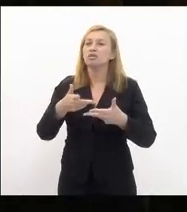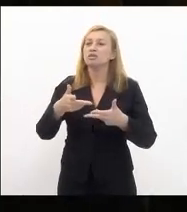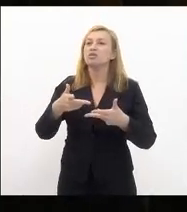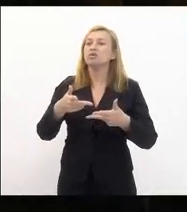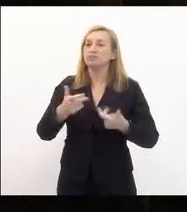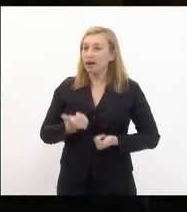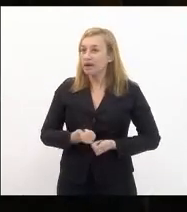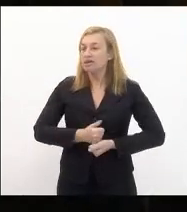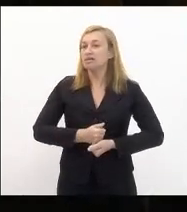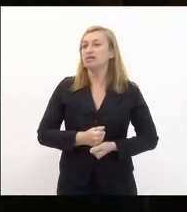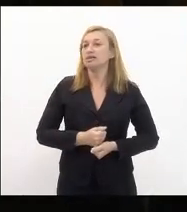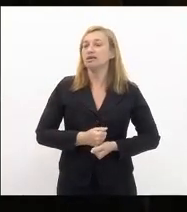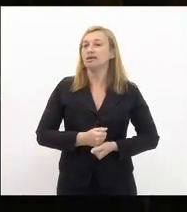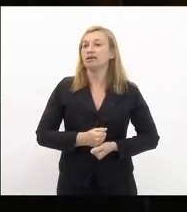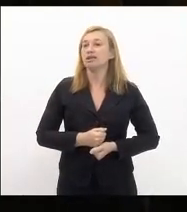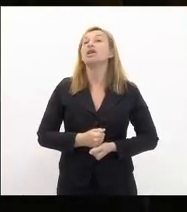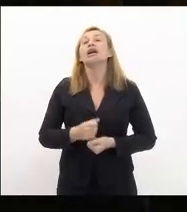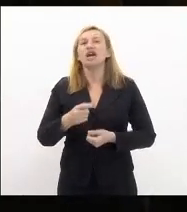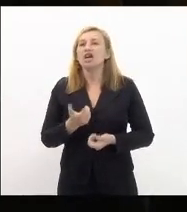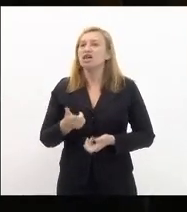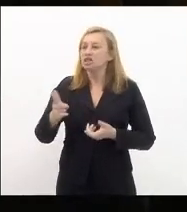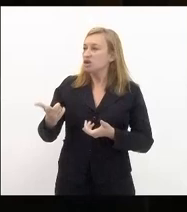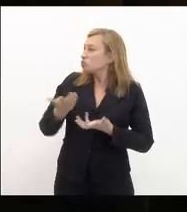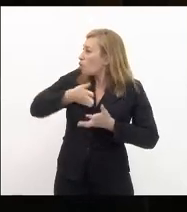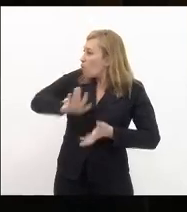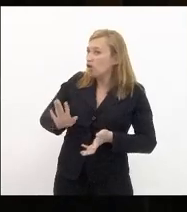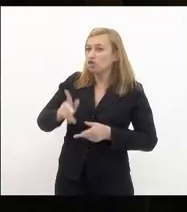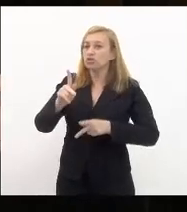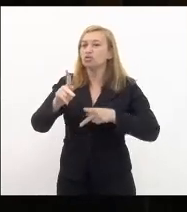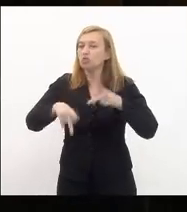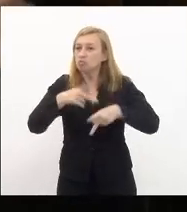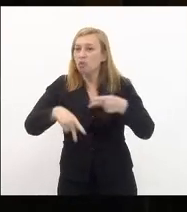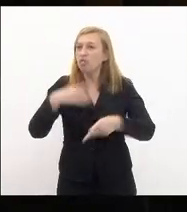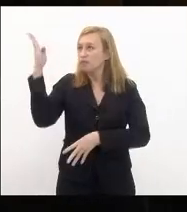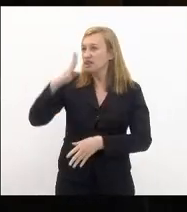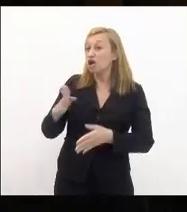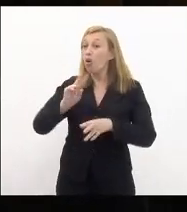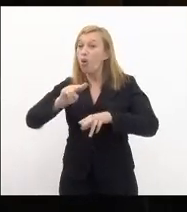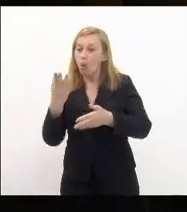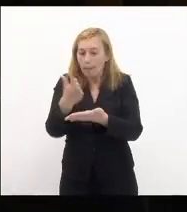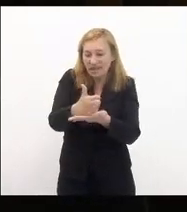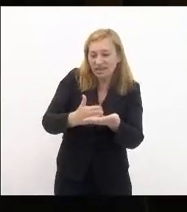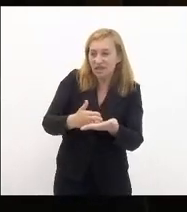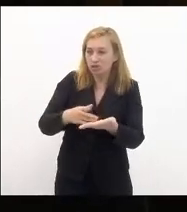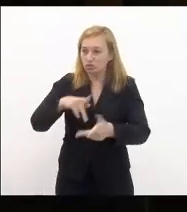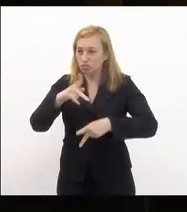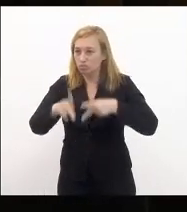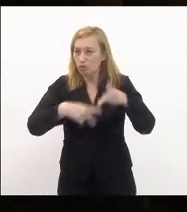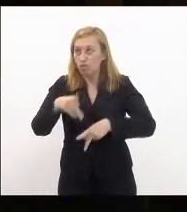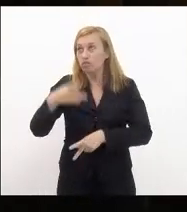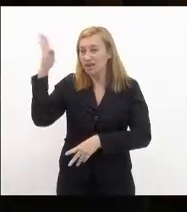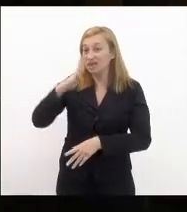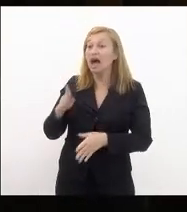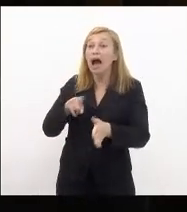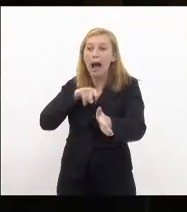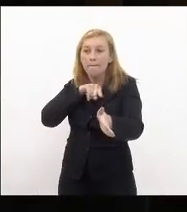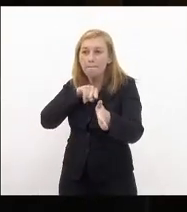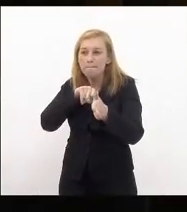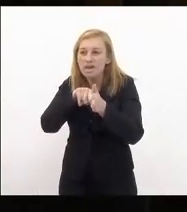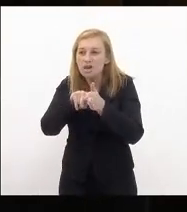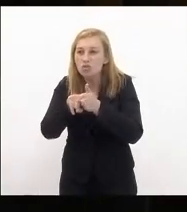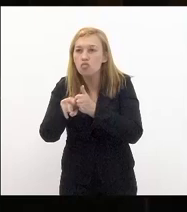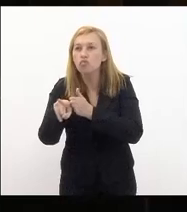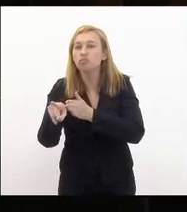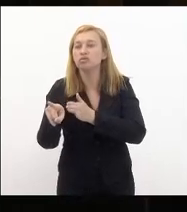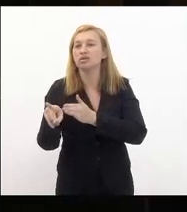gente que está aqui vociferando odeia o povo brasileiro ou uma parcela do povo brasileiro e a pergunta pasmem senhora